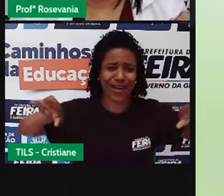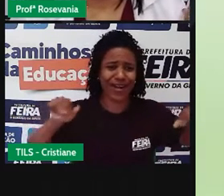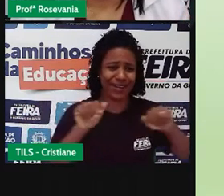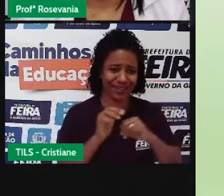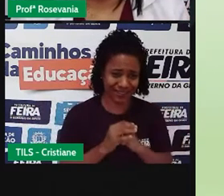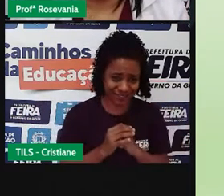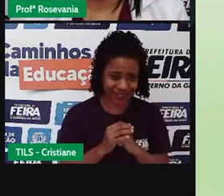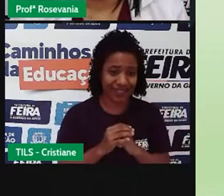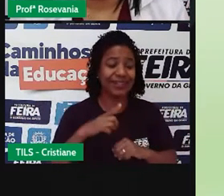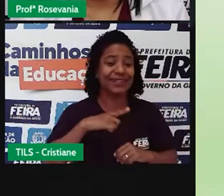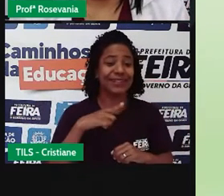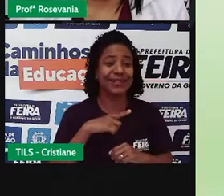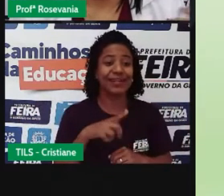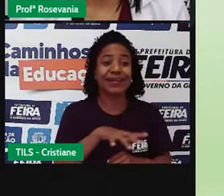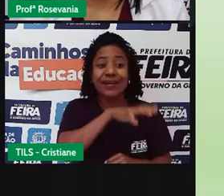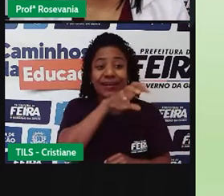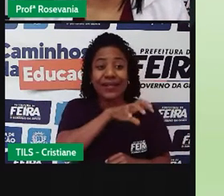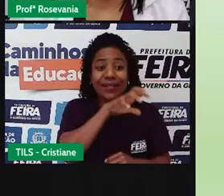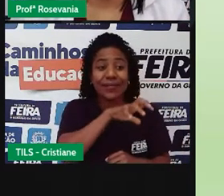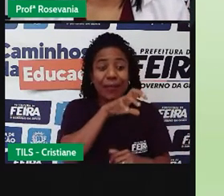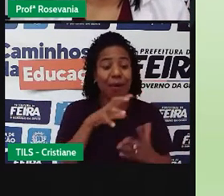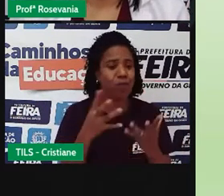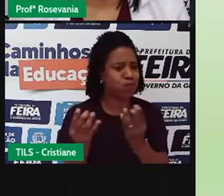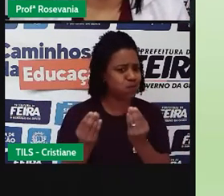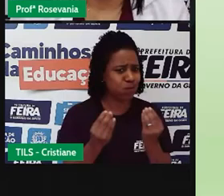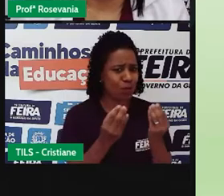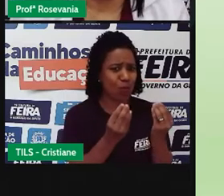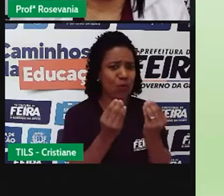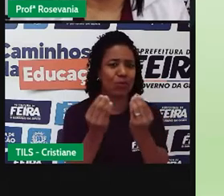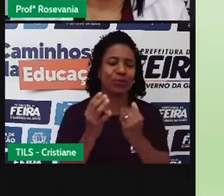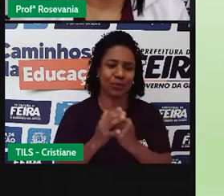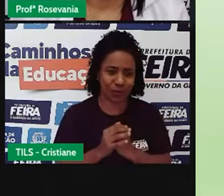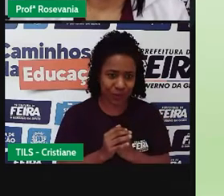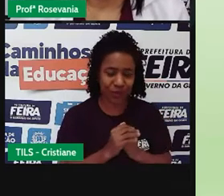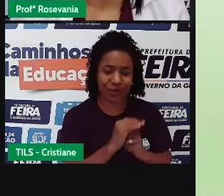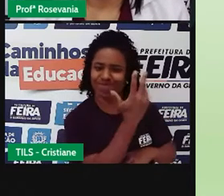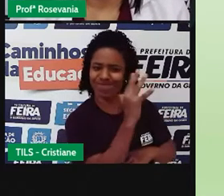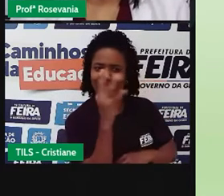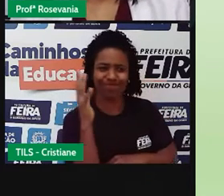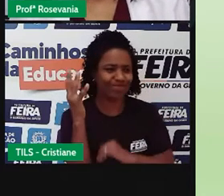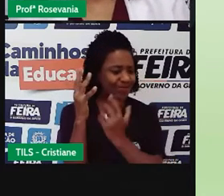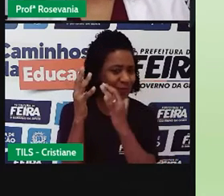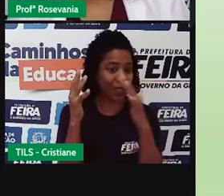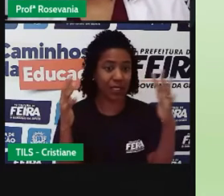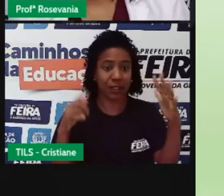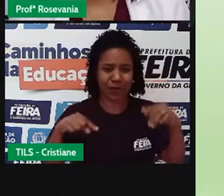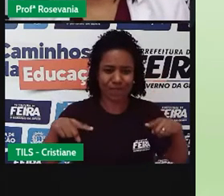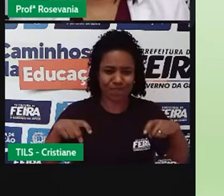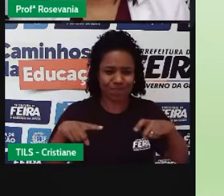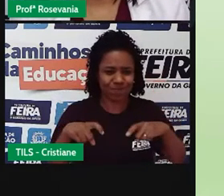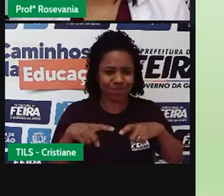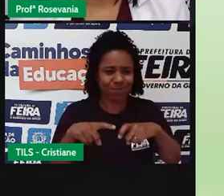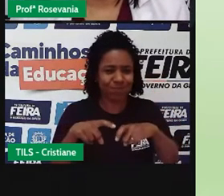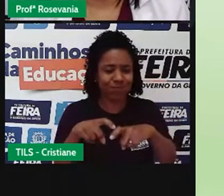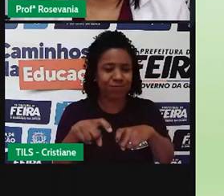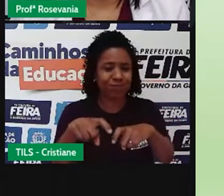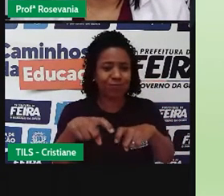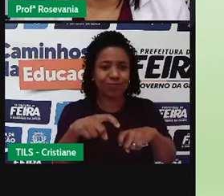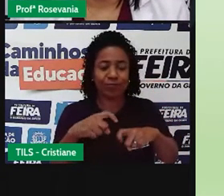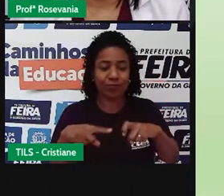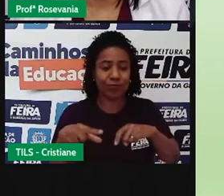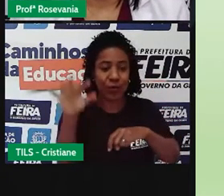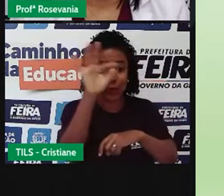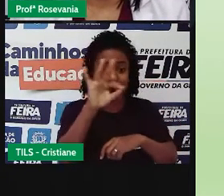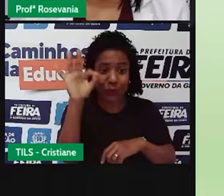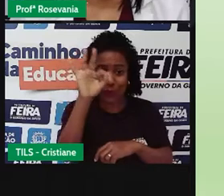muitas plantas, muitos mitro-organismos, uma série de coisas que a gente tem lá, que precisa preservar, justamente